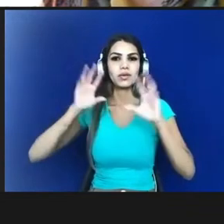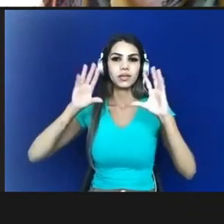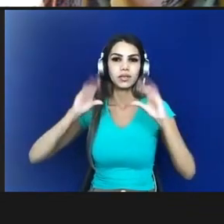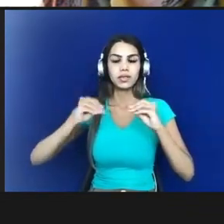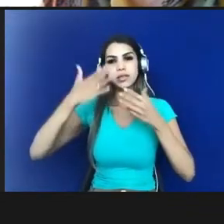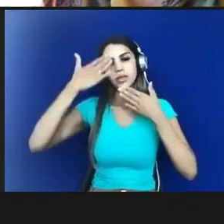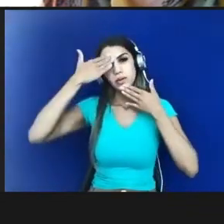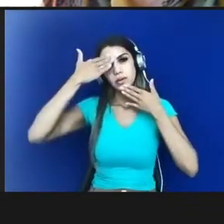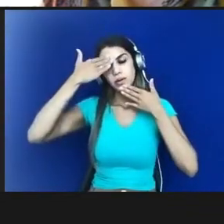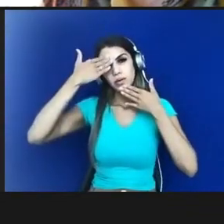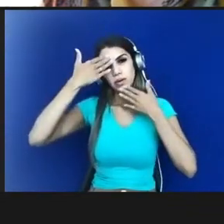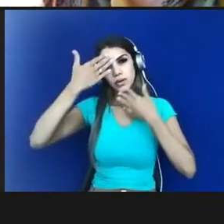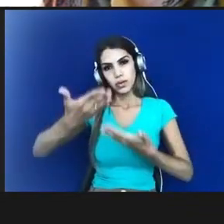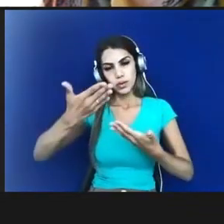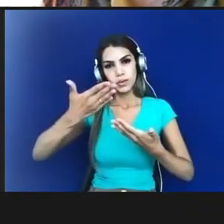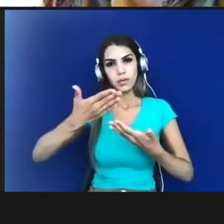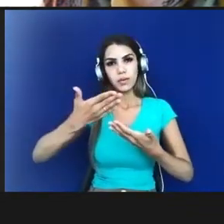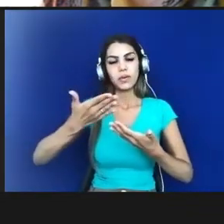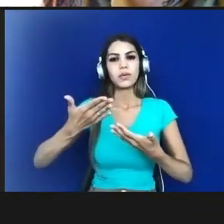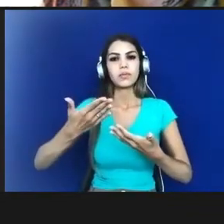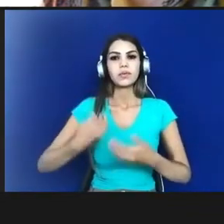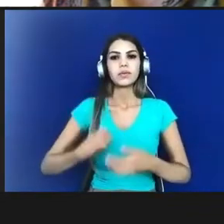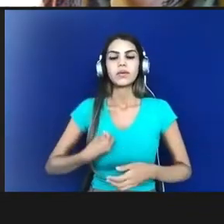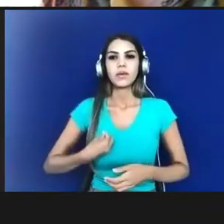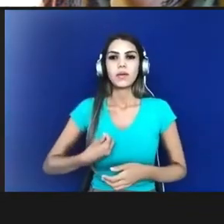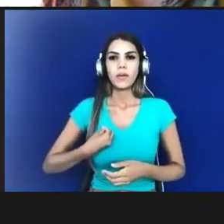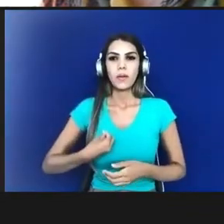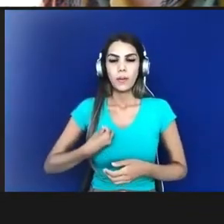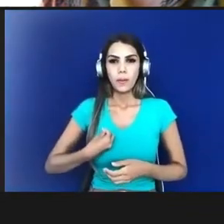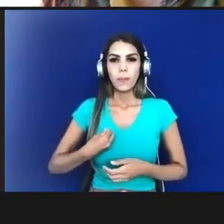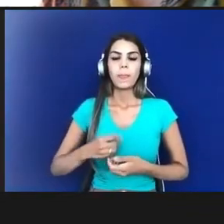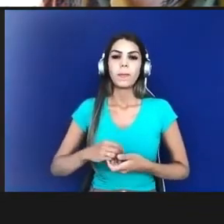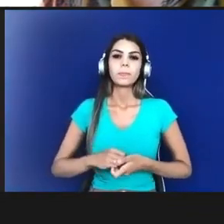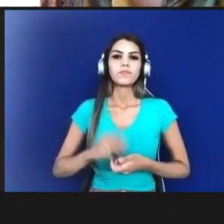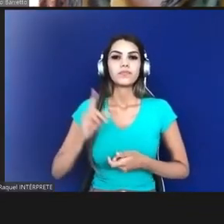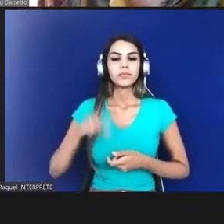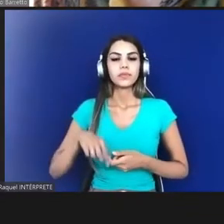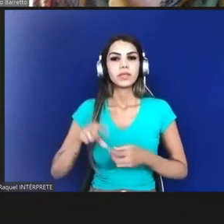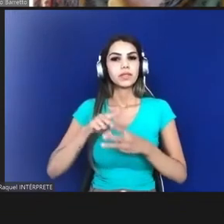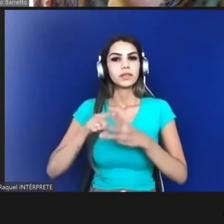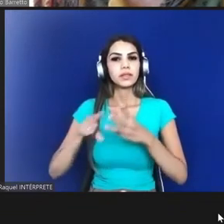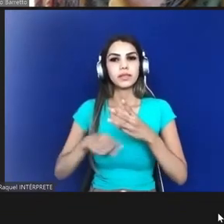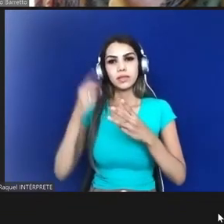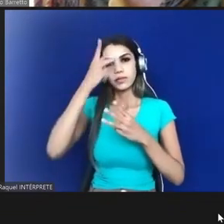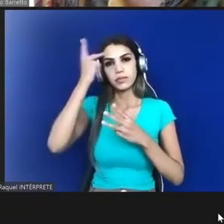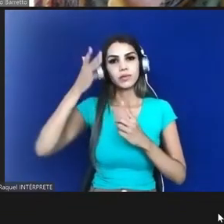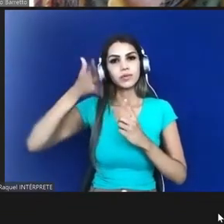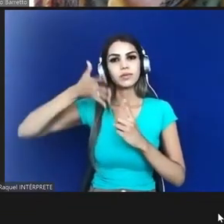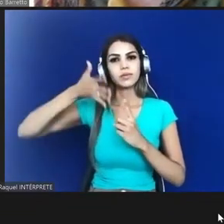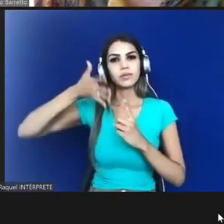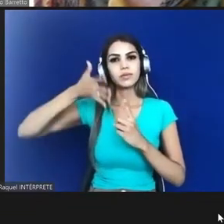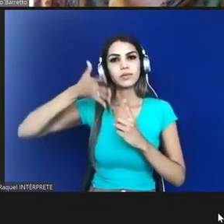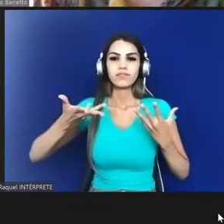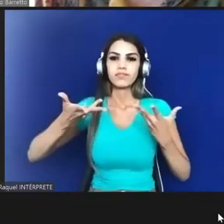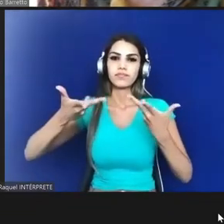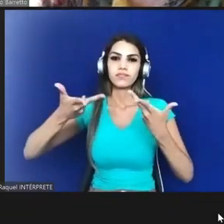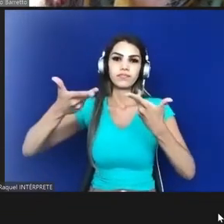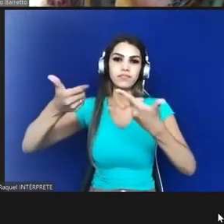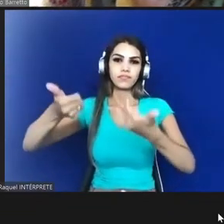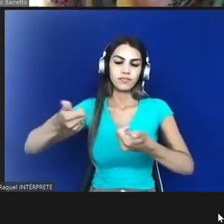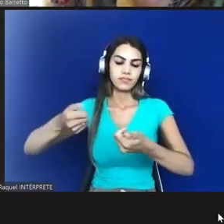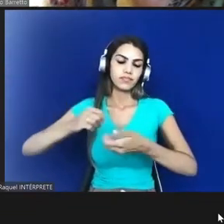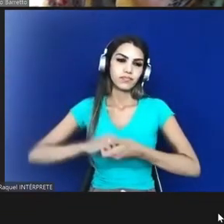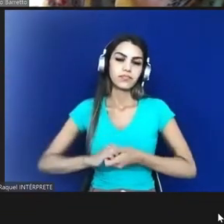pela pela presença de vocês foram três apresentadores maravilhosos enfim Joselé a palavra é sua